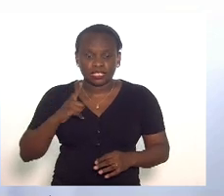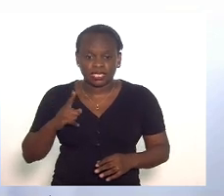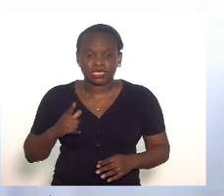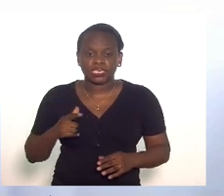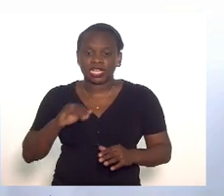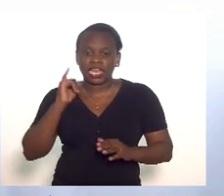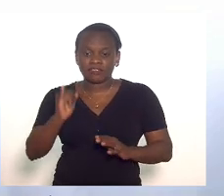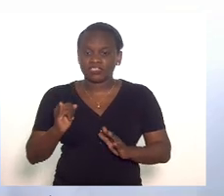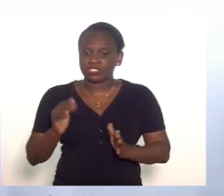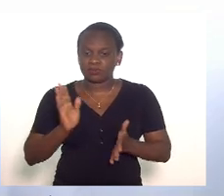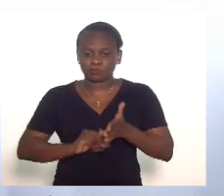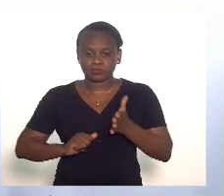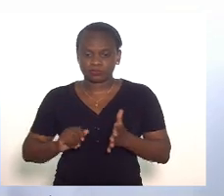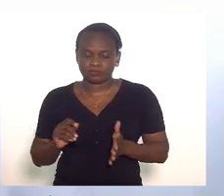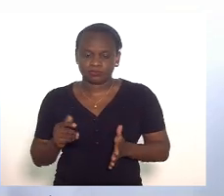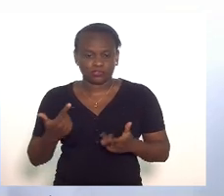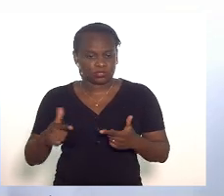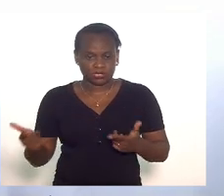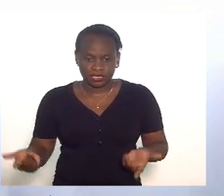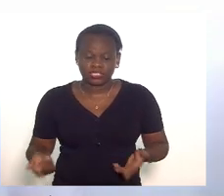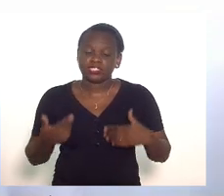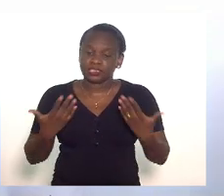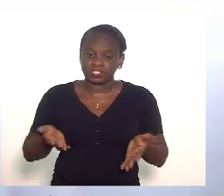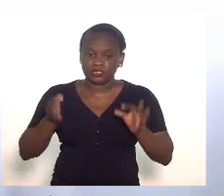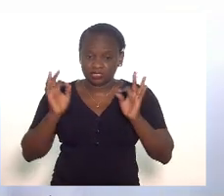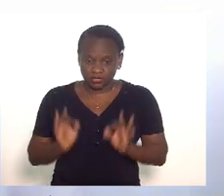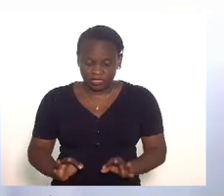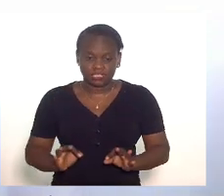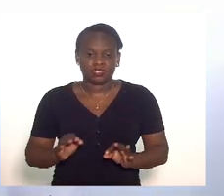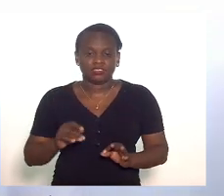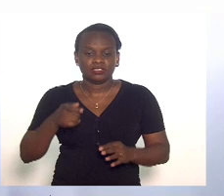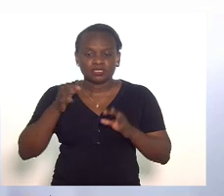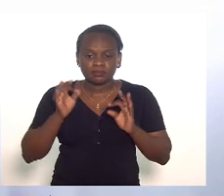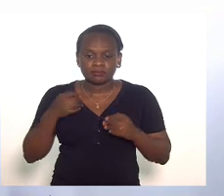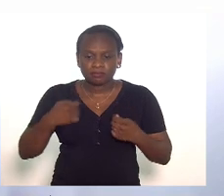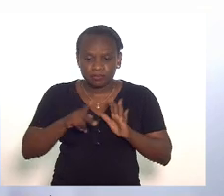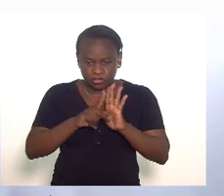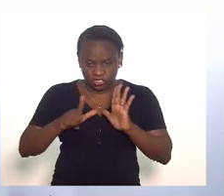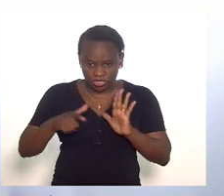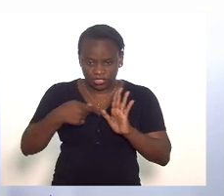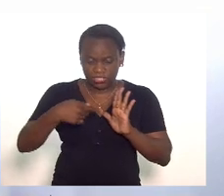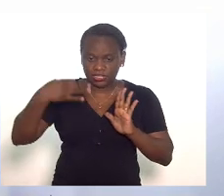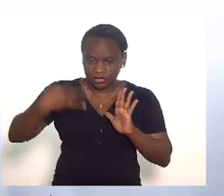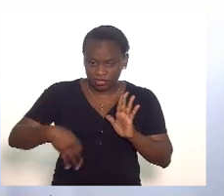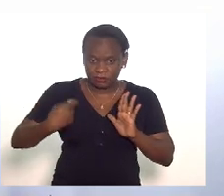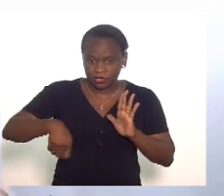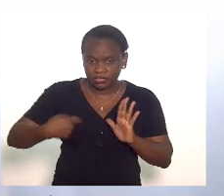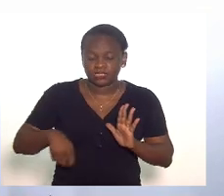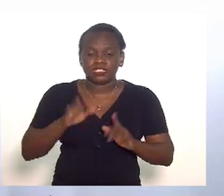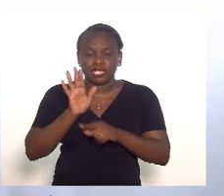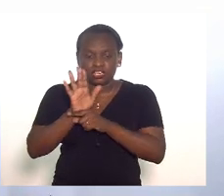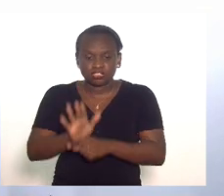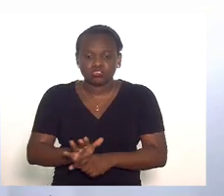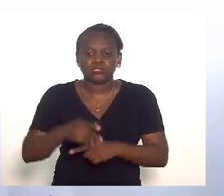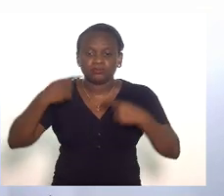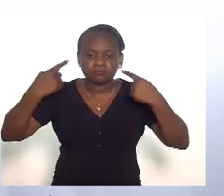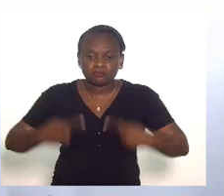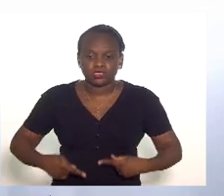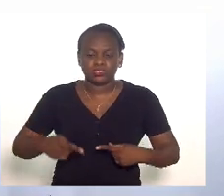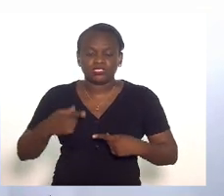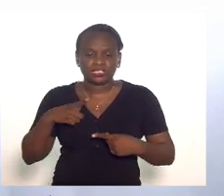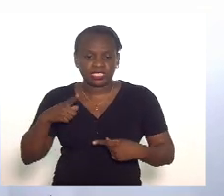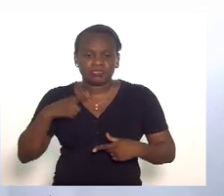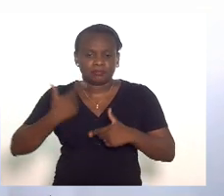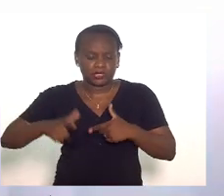subnotificação então sem dúvida nenhuma a efetivação desse projeto vai permitir a enfrentar essa